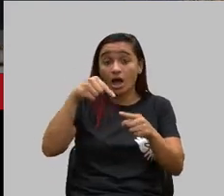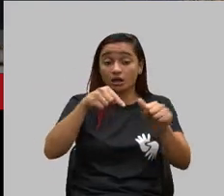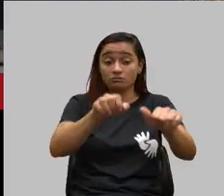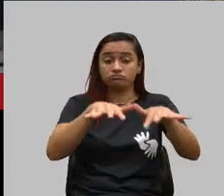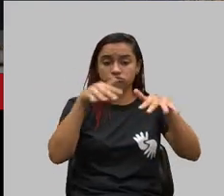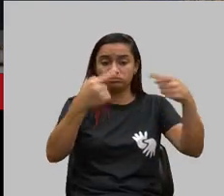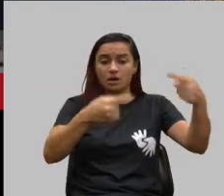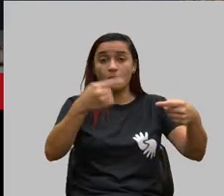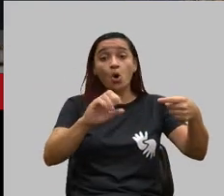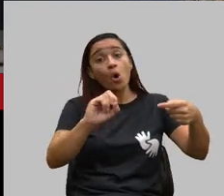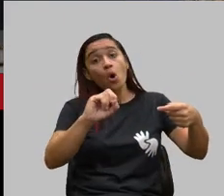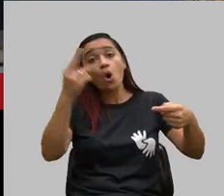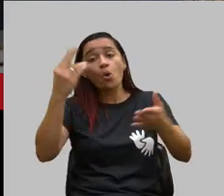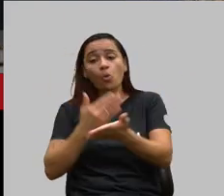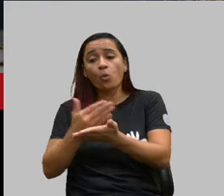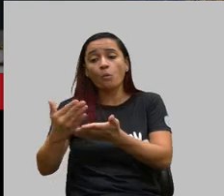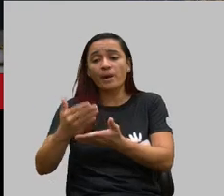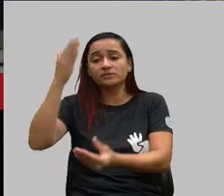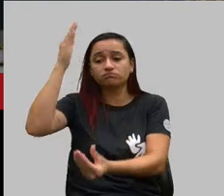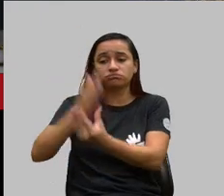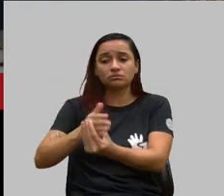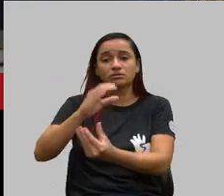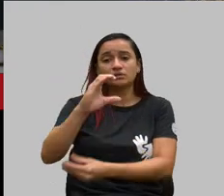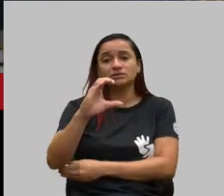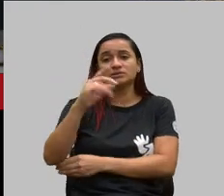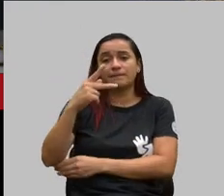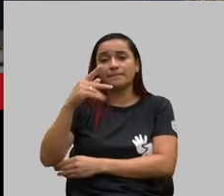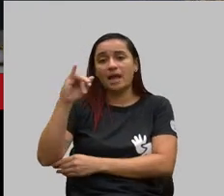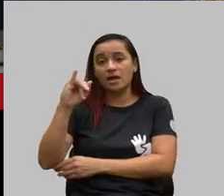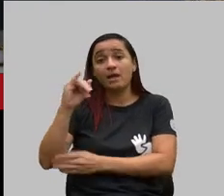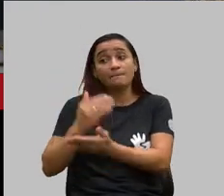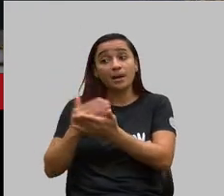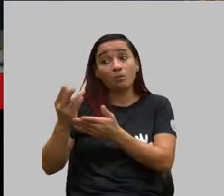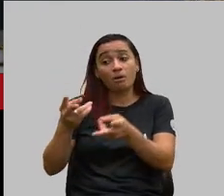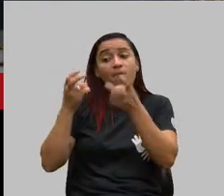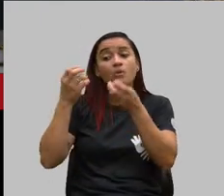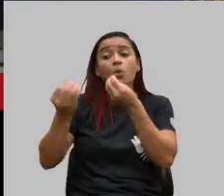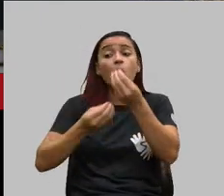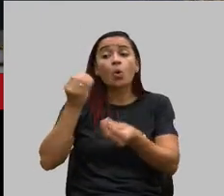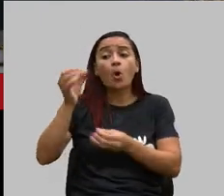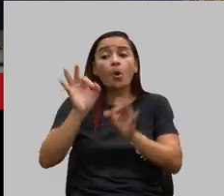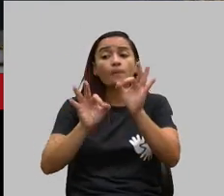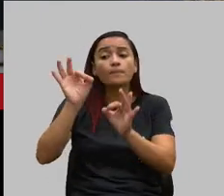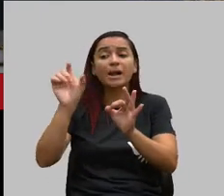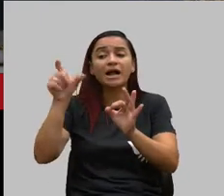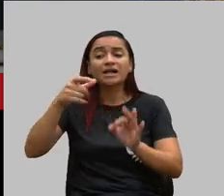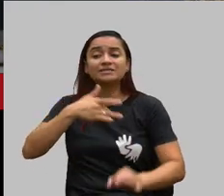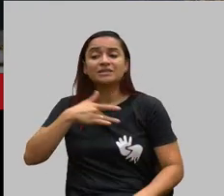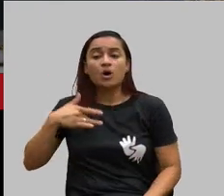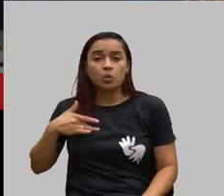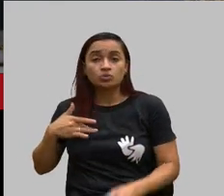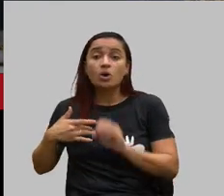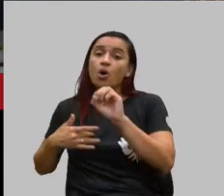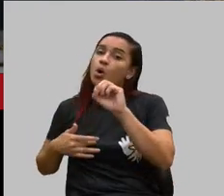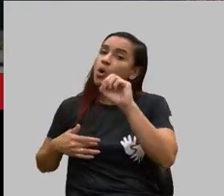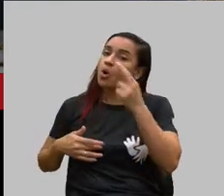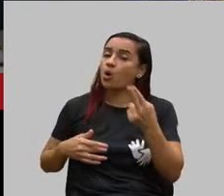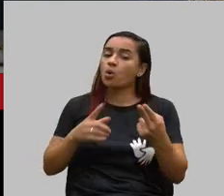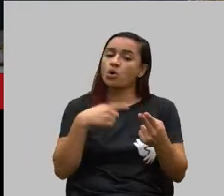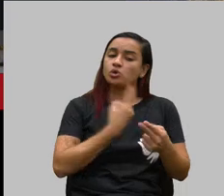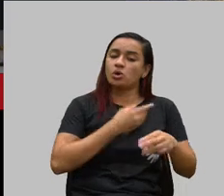CPI para a gente verificar como que estão os planos de saúde, ou a gente faz requerimentos para a gente dar continuidade,